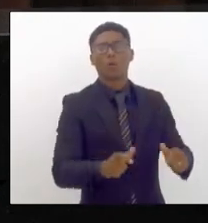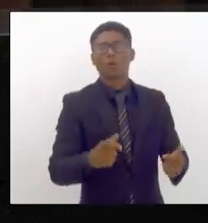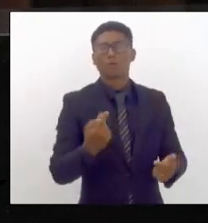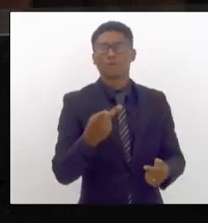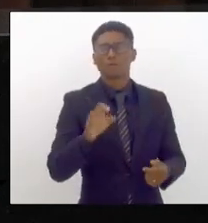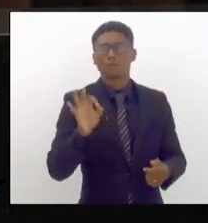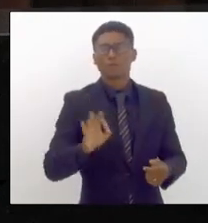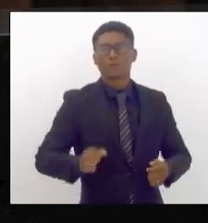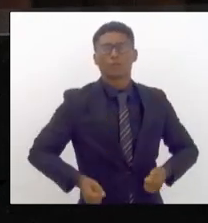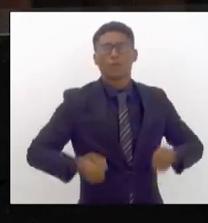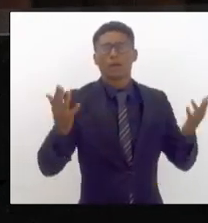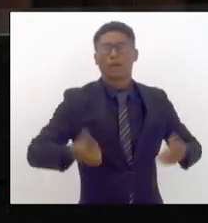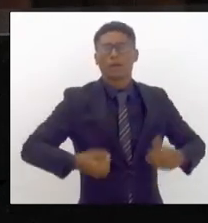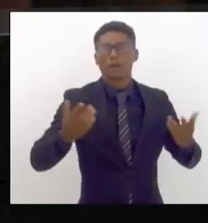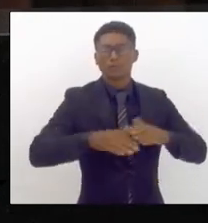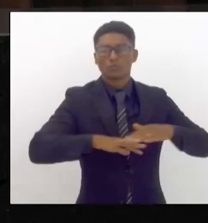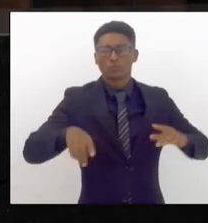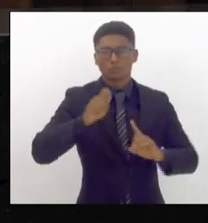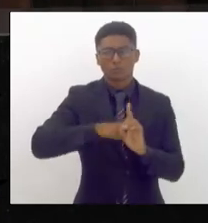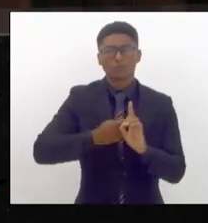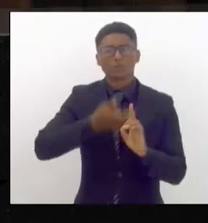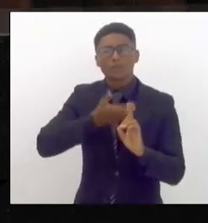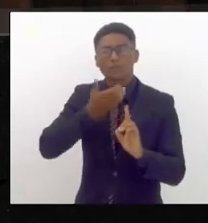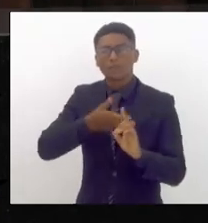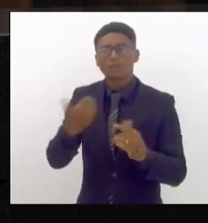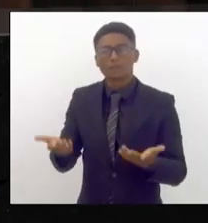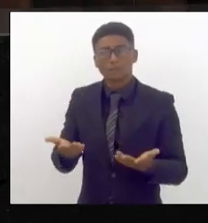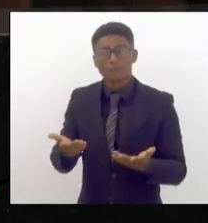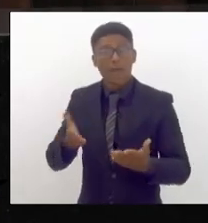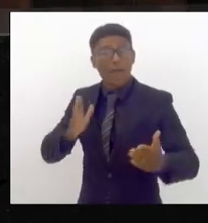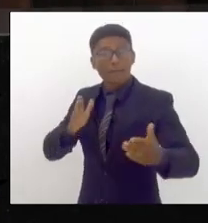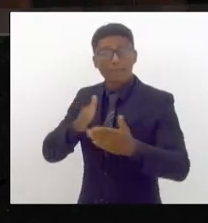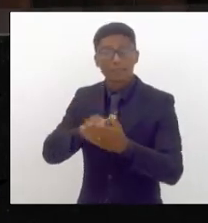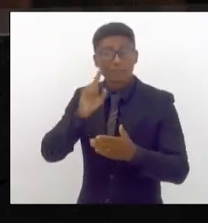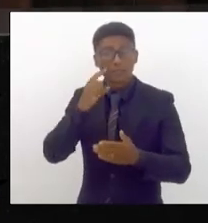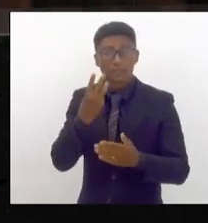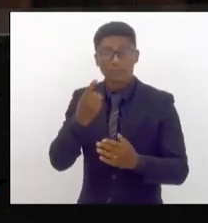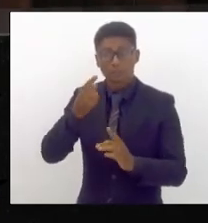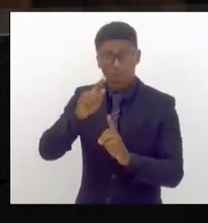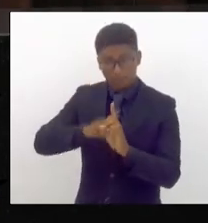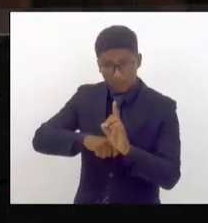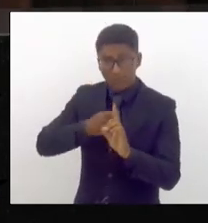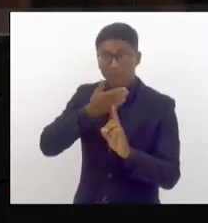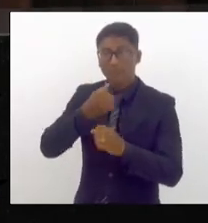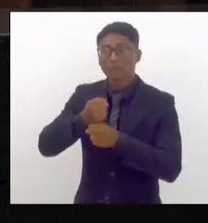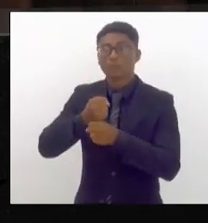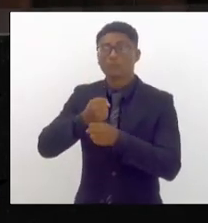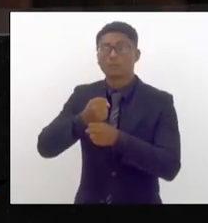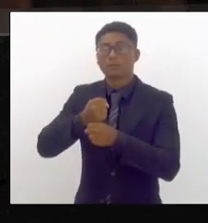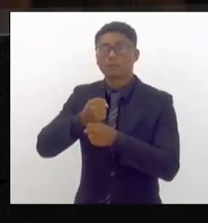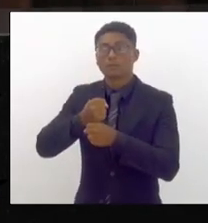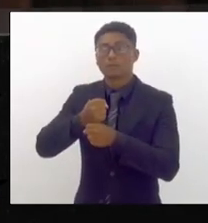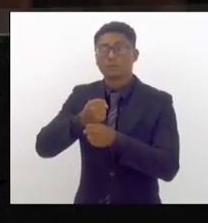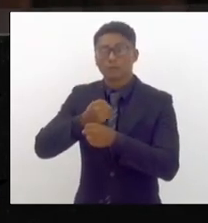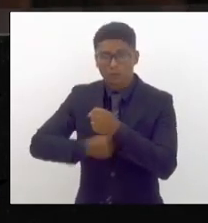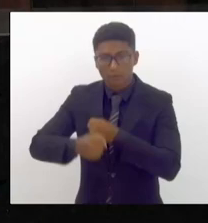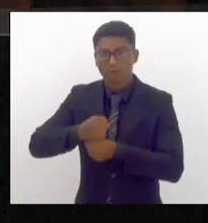foi gasto isso no mês de dezembro e o dinheiro era para ser gasto até o dia 31 de dezembro de 2022